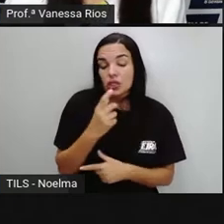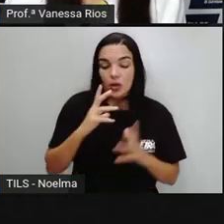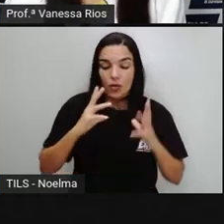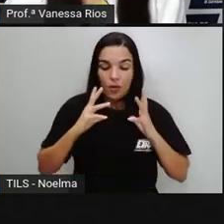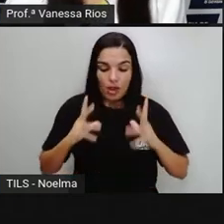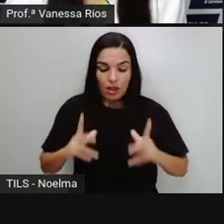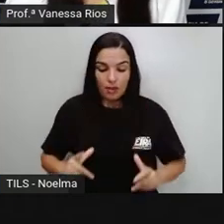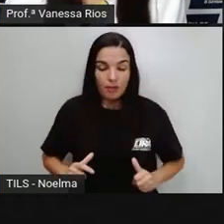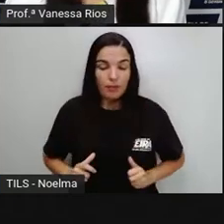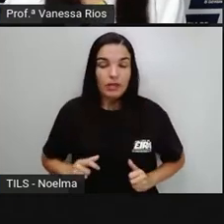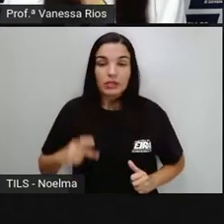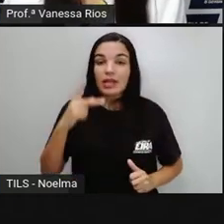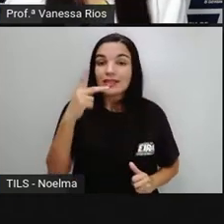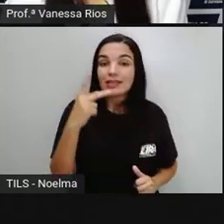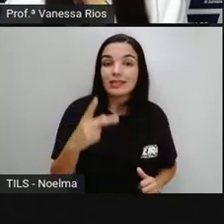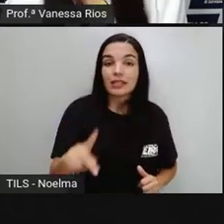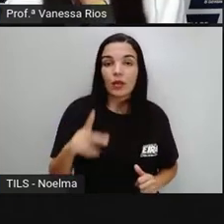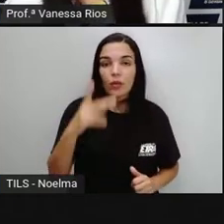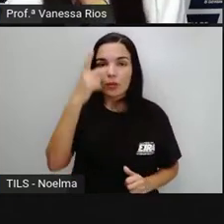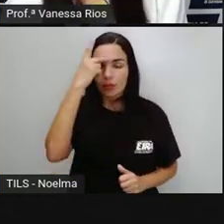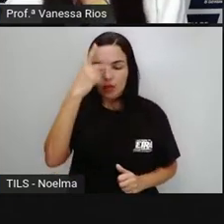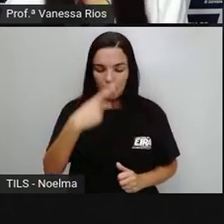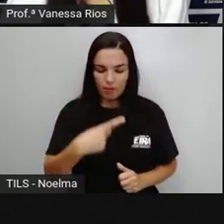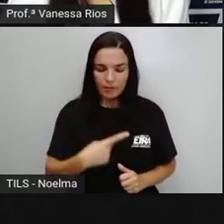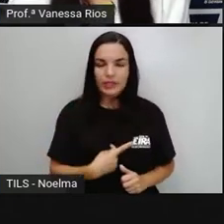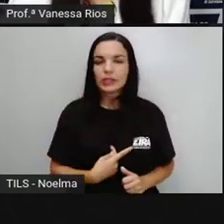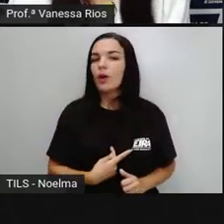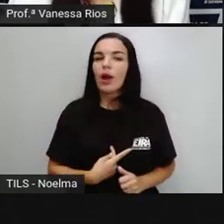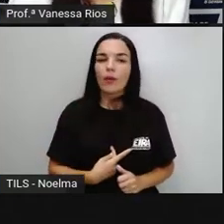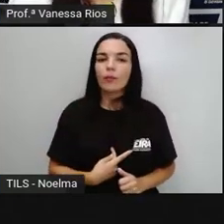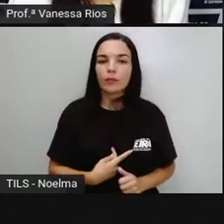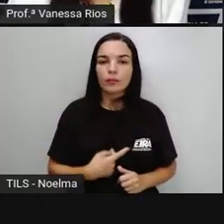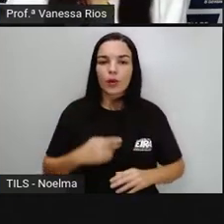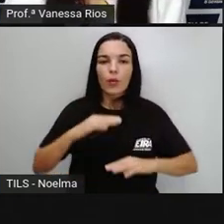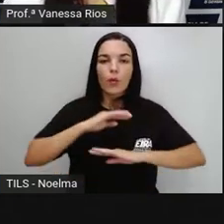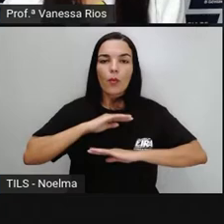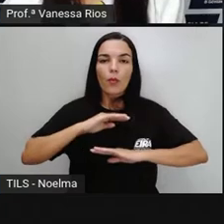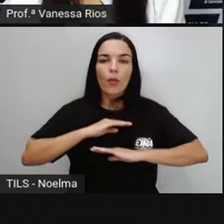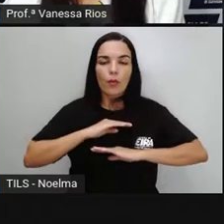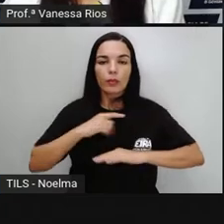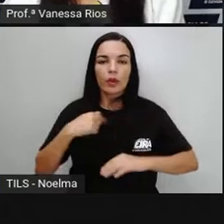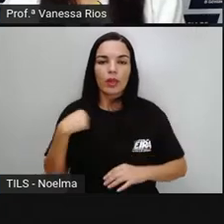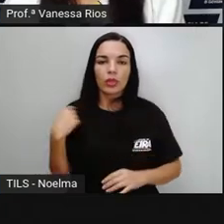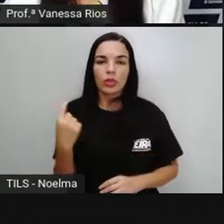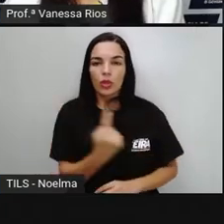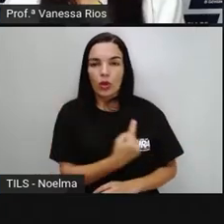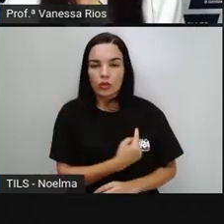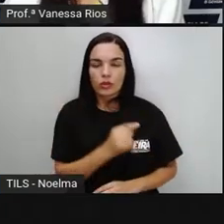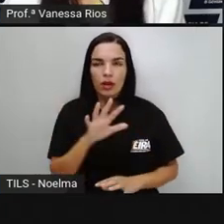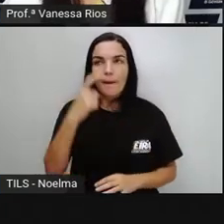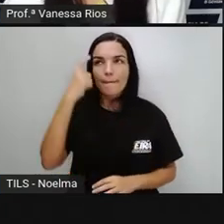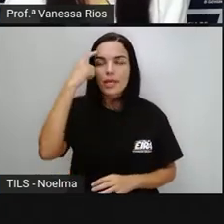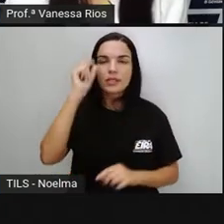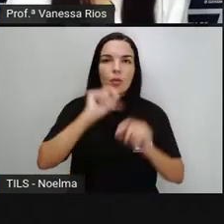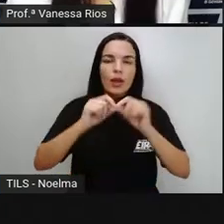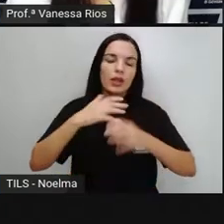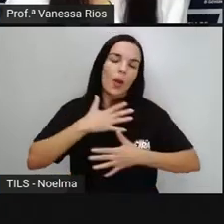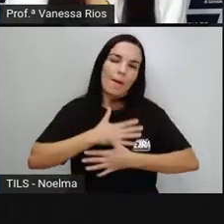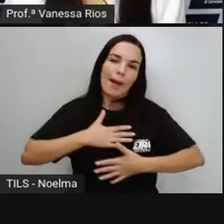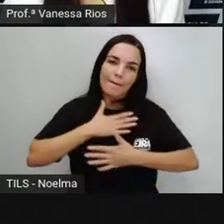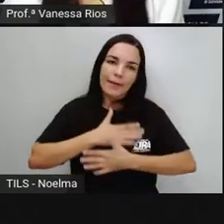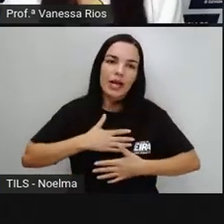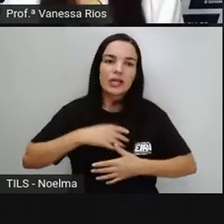limpeza De aceio Que nós Desenvolvemos Com o nosso Próprio Corpo Então Quando a gente Pensa aí Em tomar